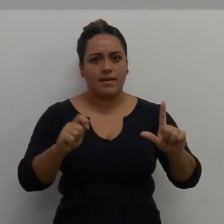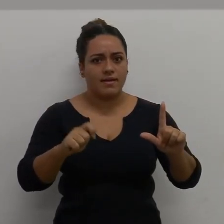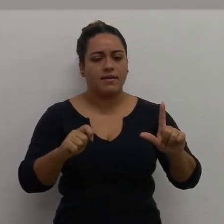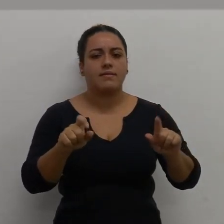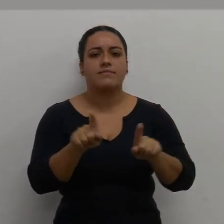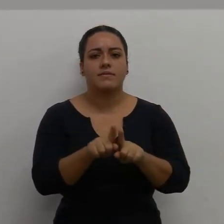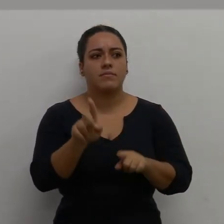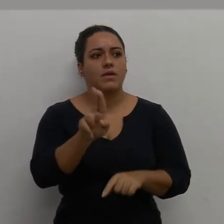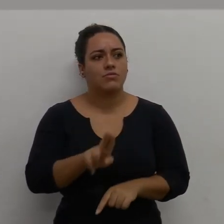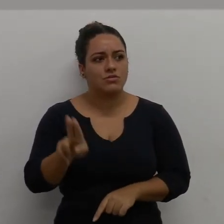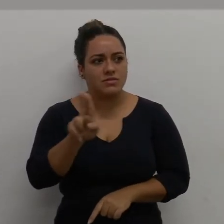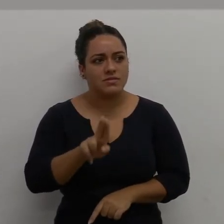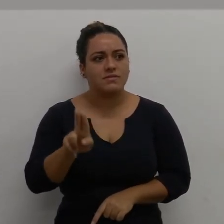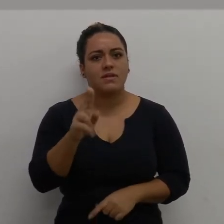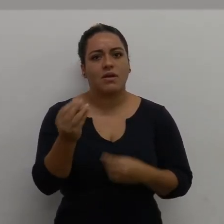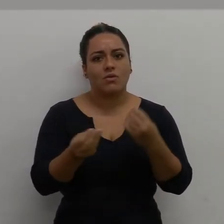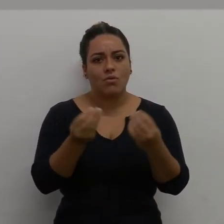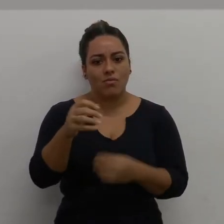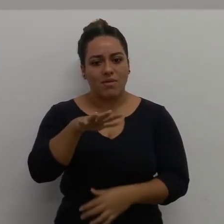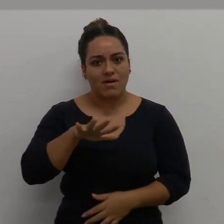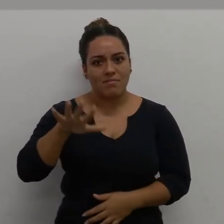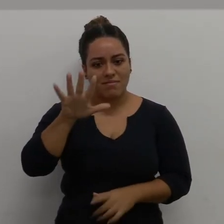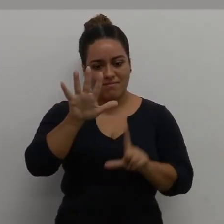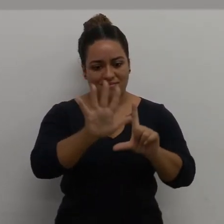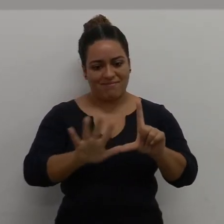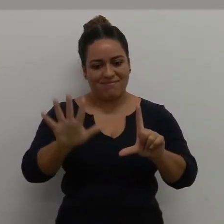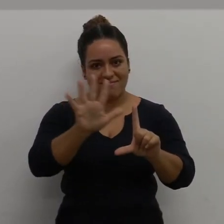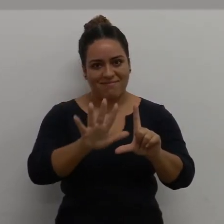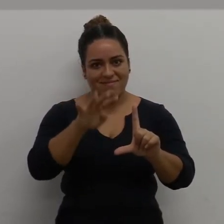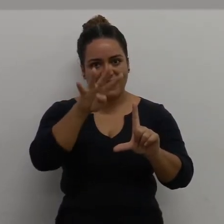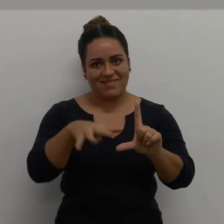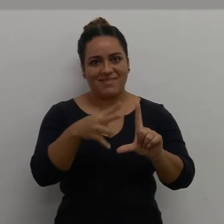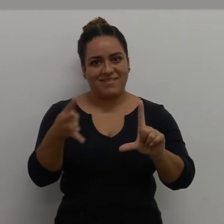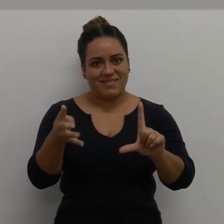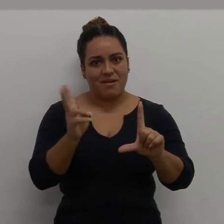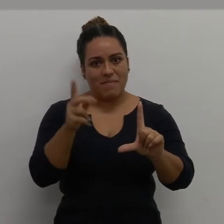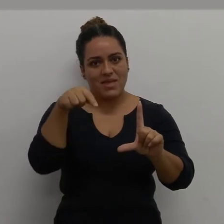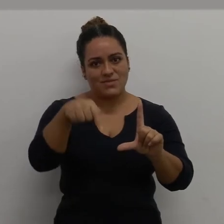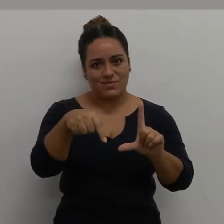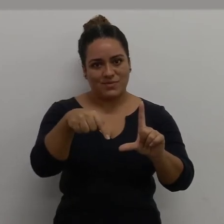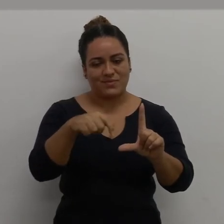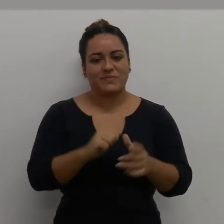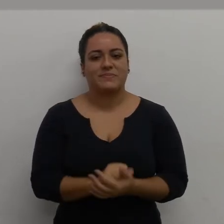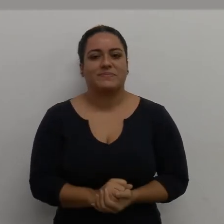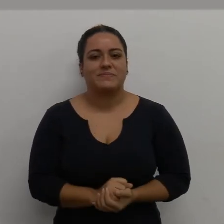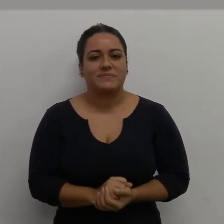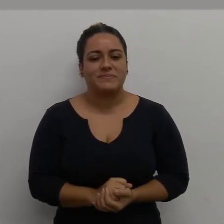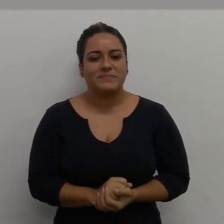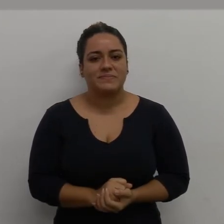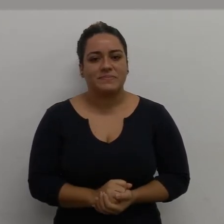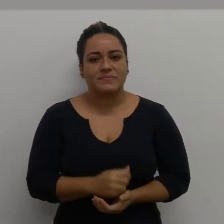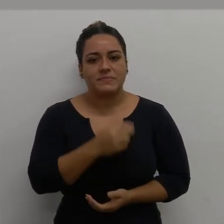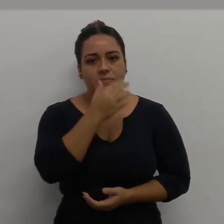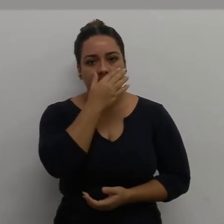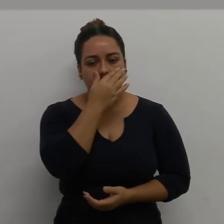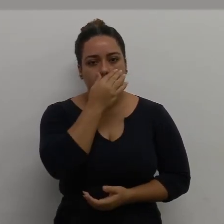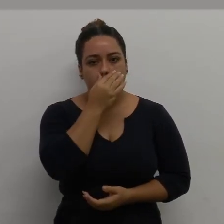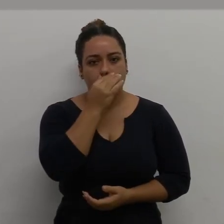utilizadas aqui no ambiente do Google Drive e na planilhas Google. Ok? Em planilhas Google.